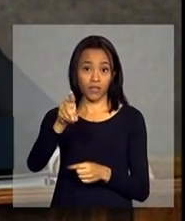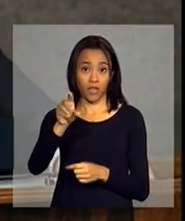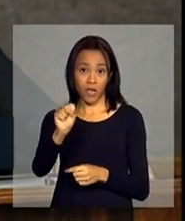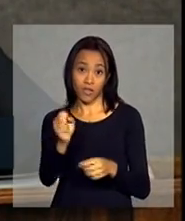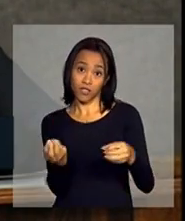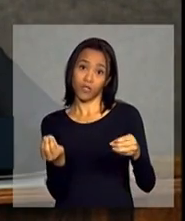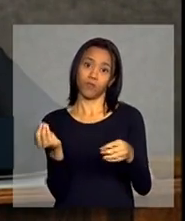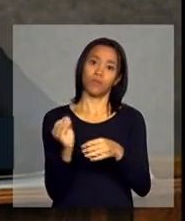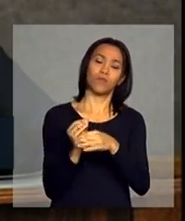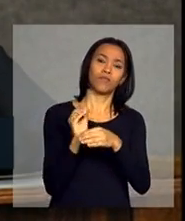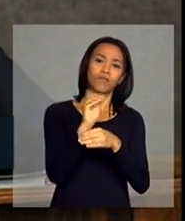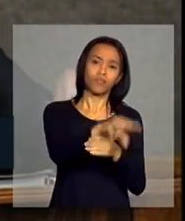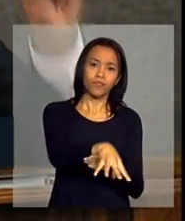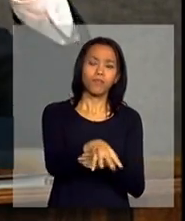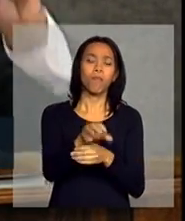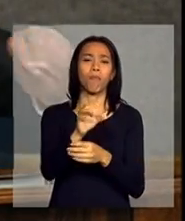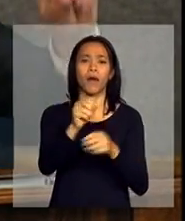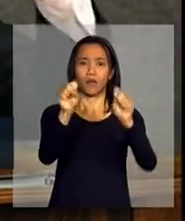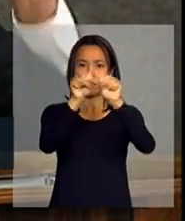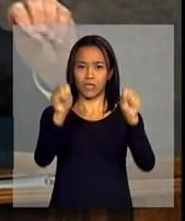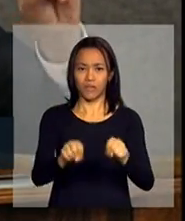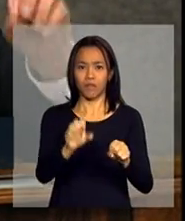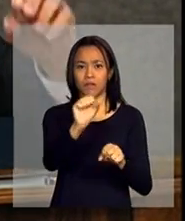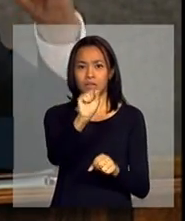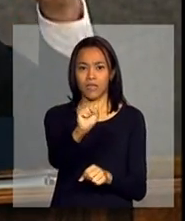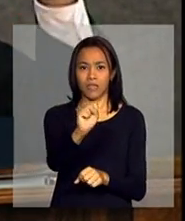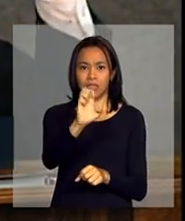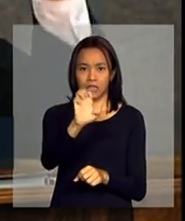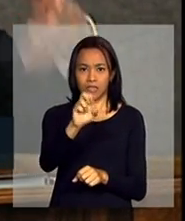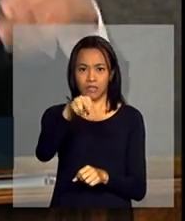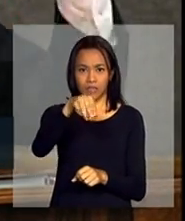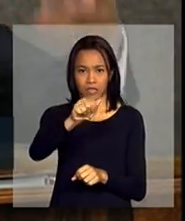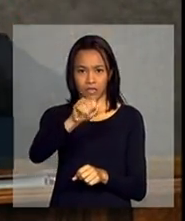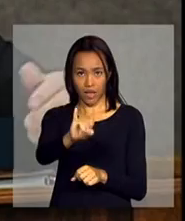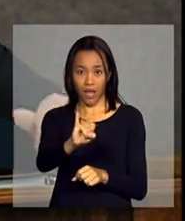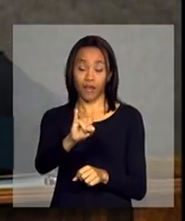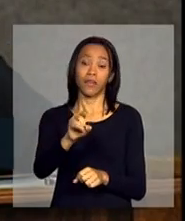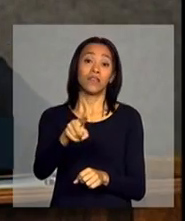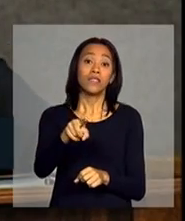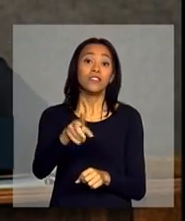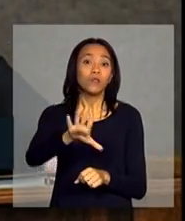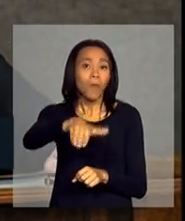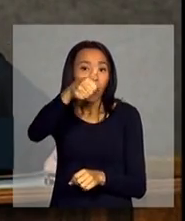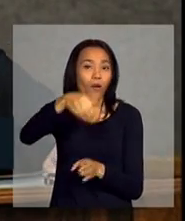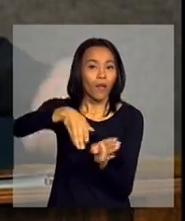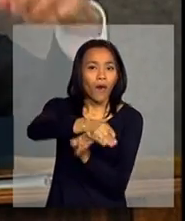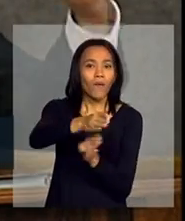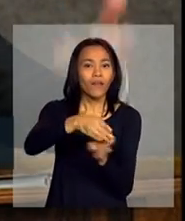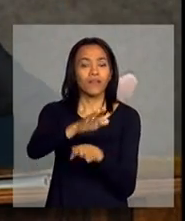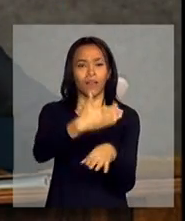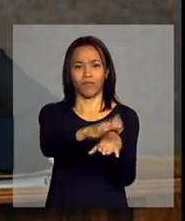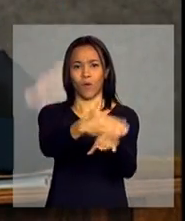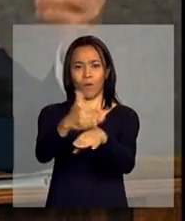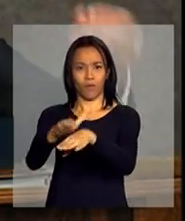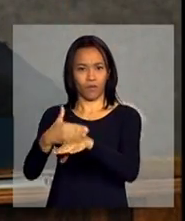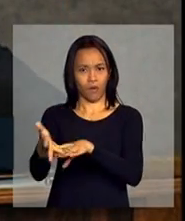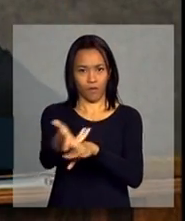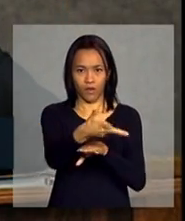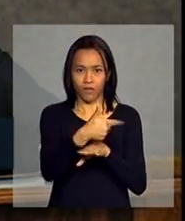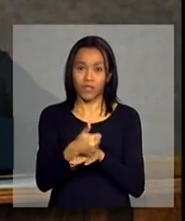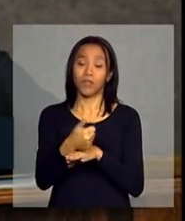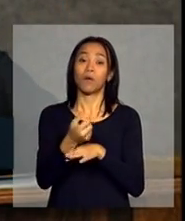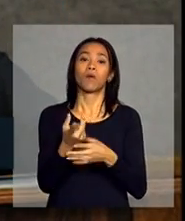Senai, objetivando exatamente essa nova fronteira de qualificação dentro dos desafios da